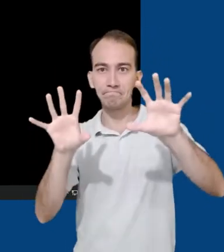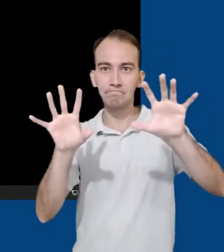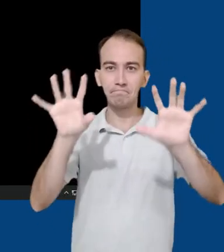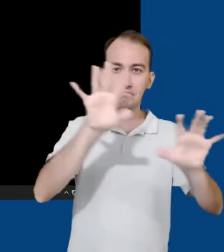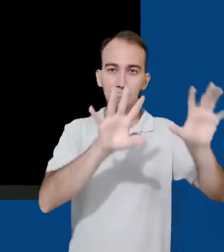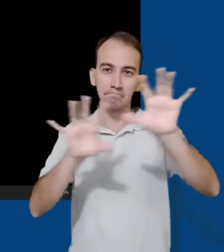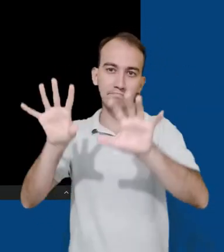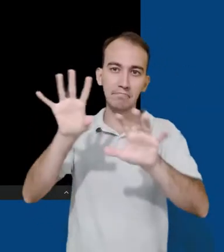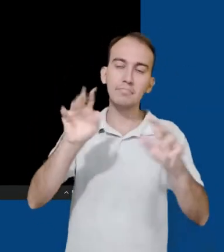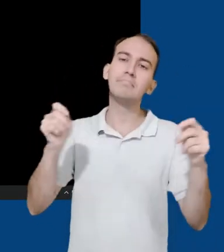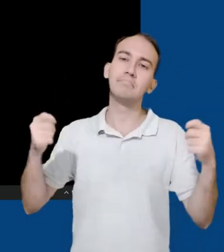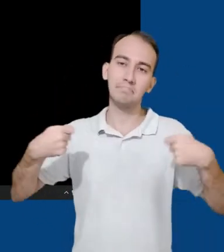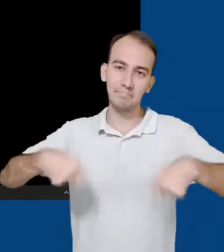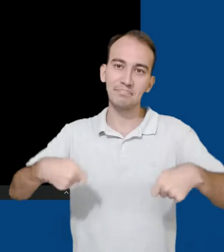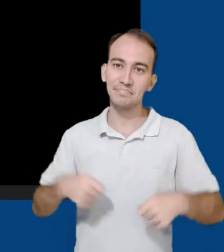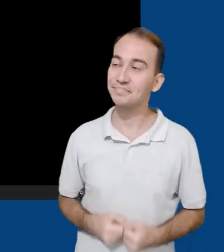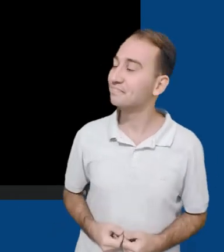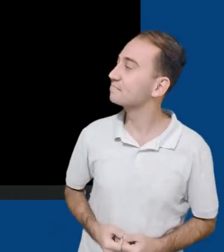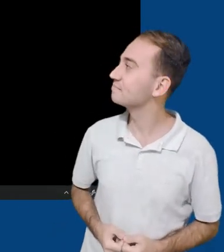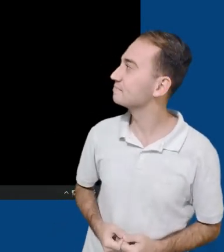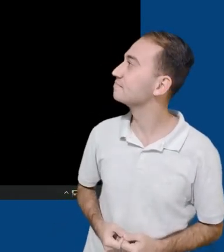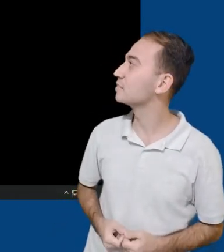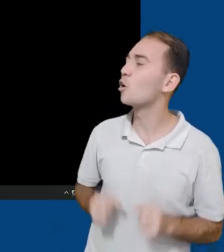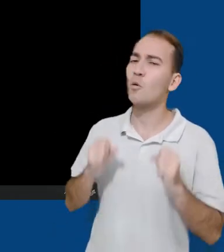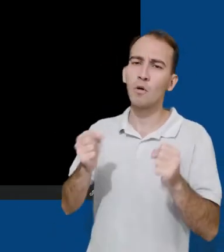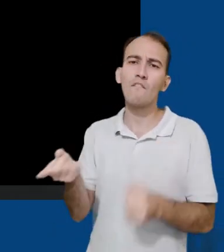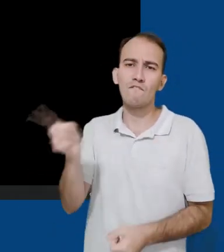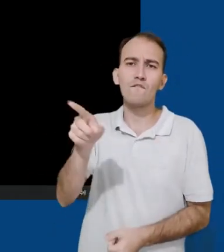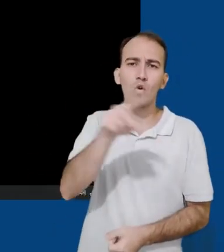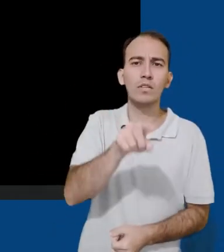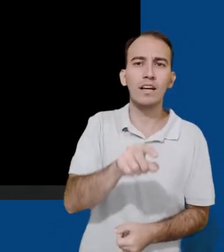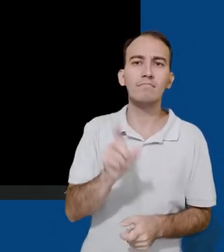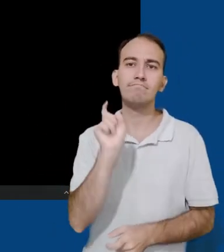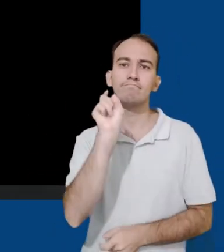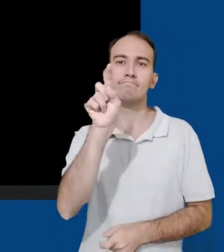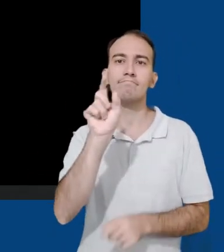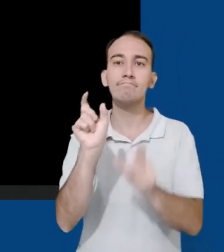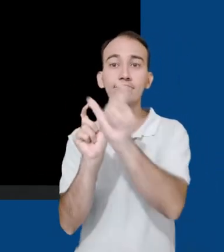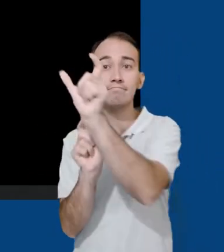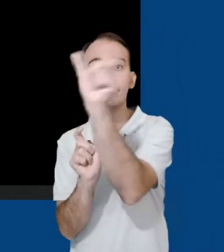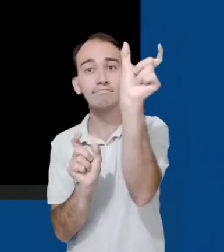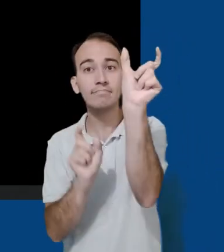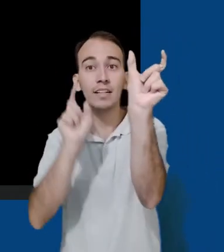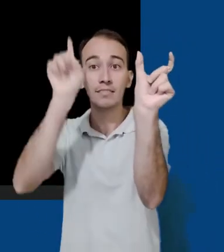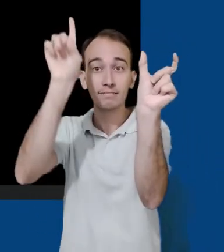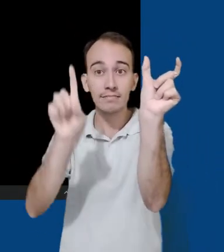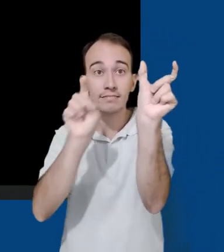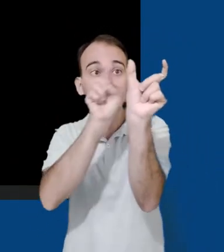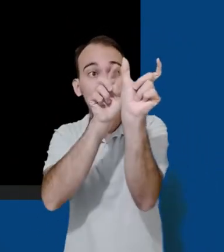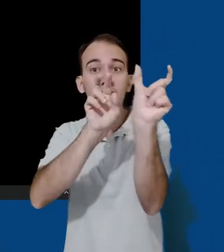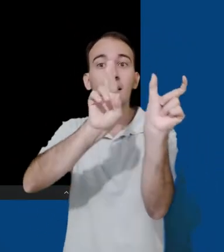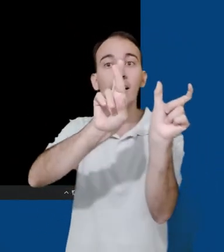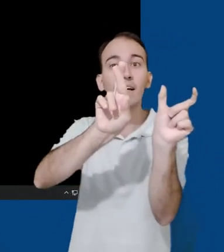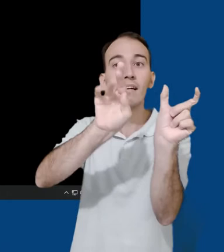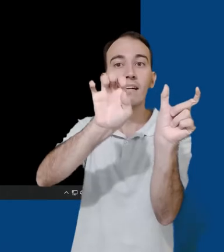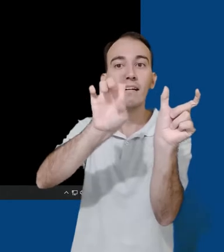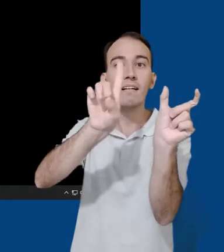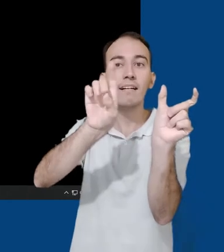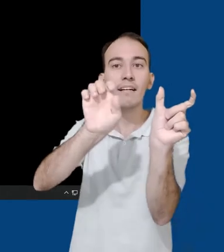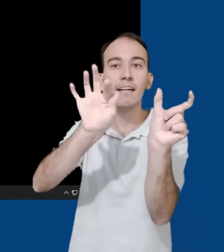nossa imagem. Se quisermos voltar à imagem original, clicamos em redefinir no canto superior direito.